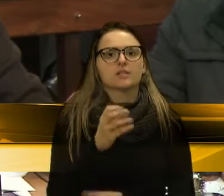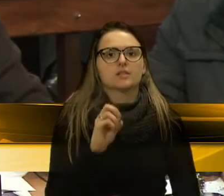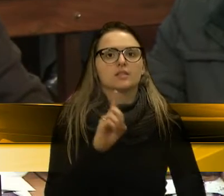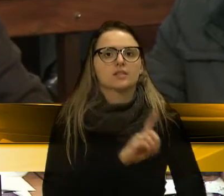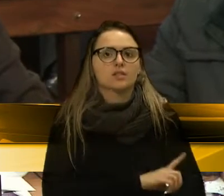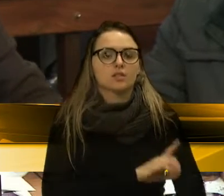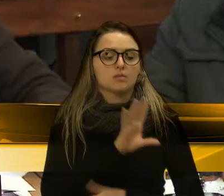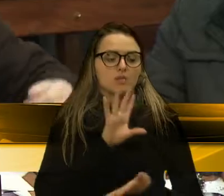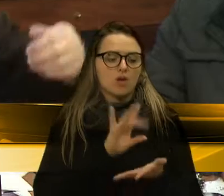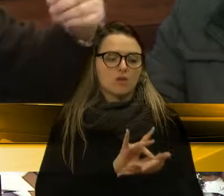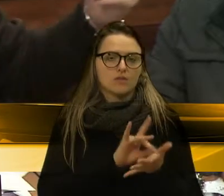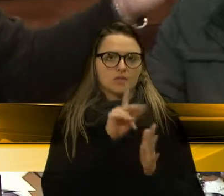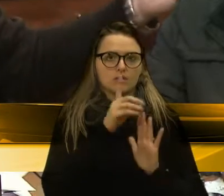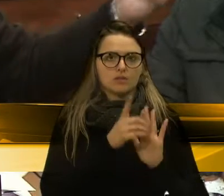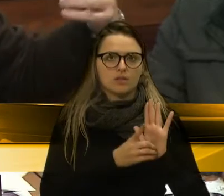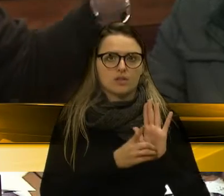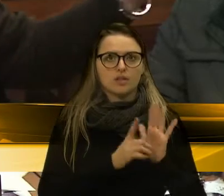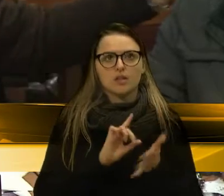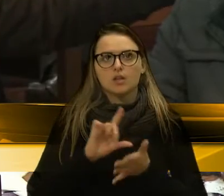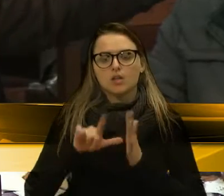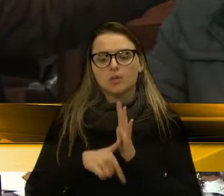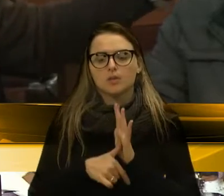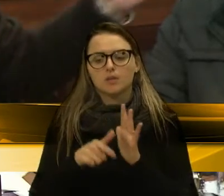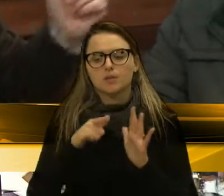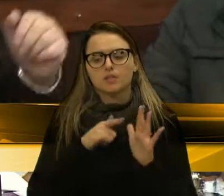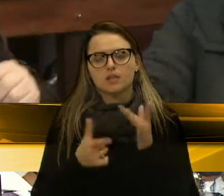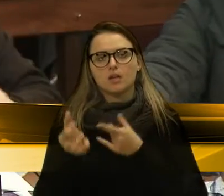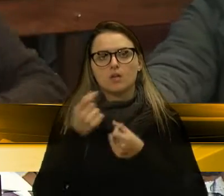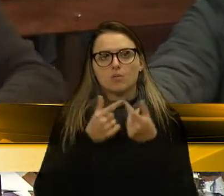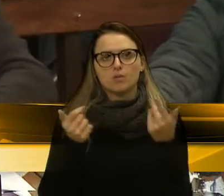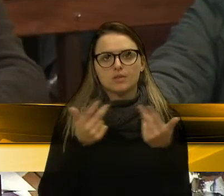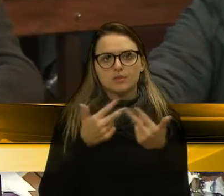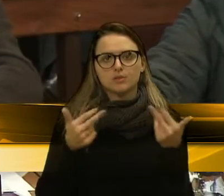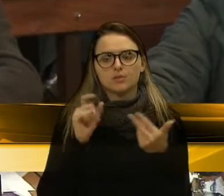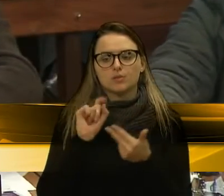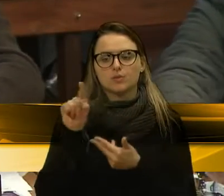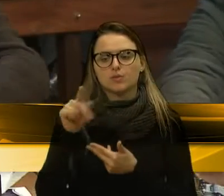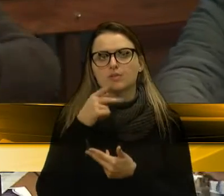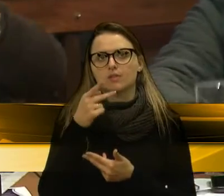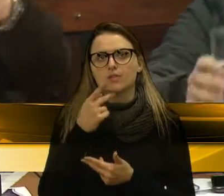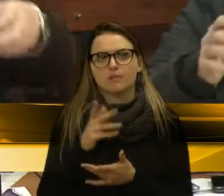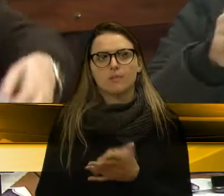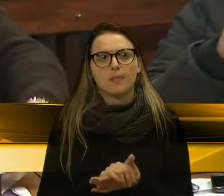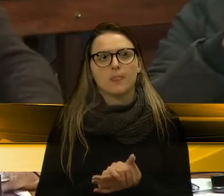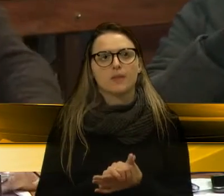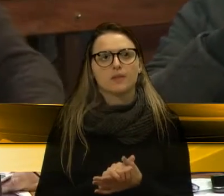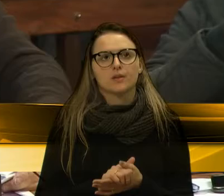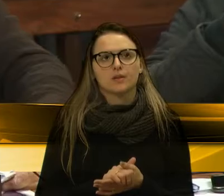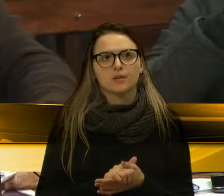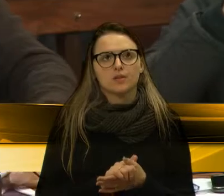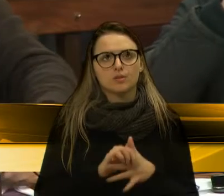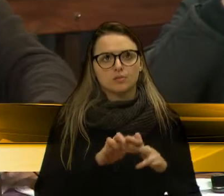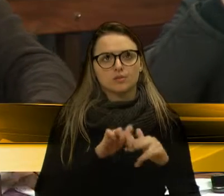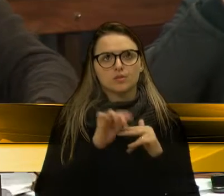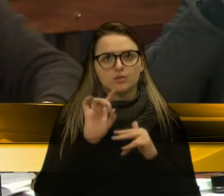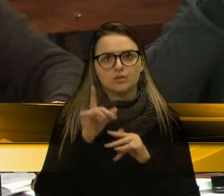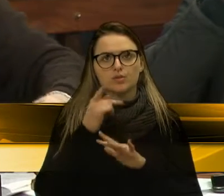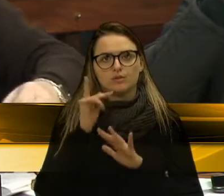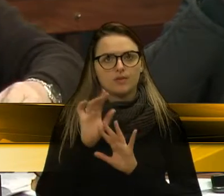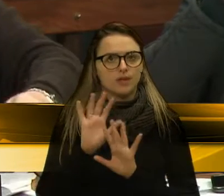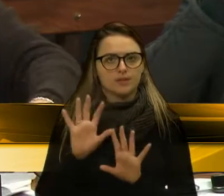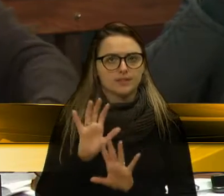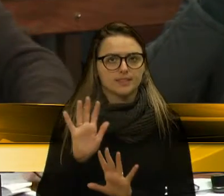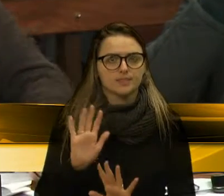para regulamentar, e aí sim colocar algumas dessas situações que o Vassari colocou aí. Então, nesse sentido, só faço esse registro.